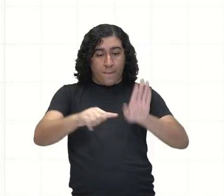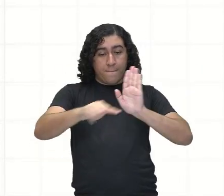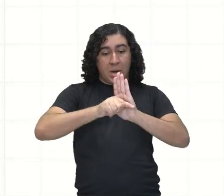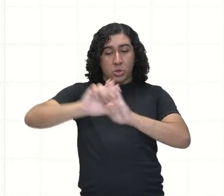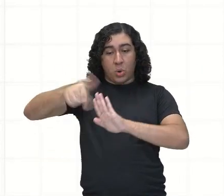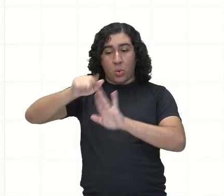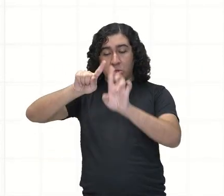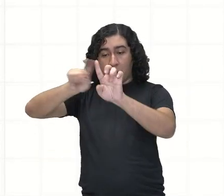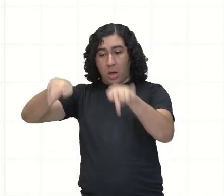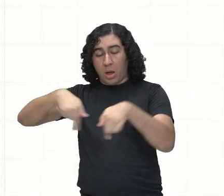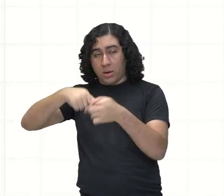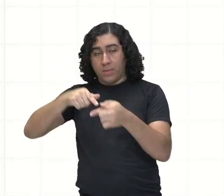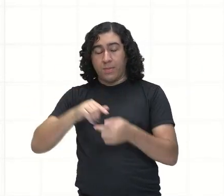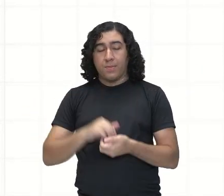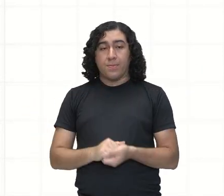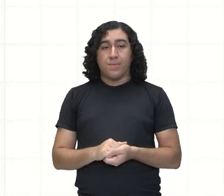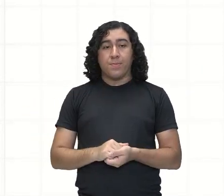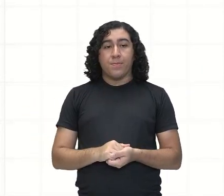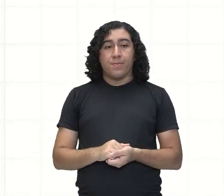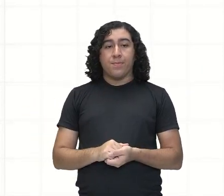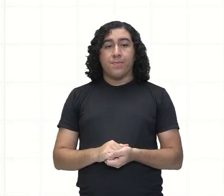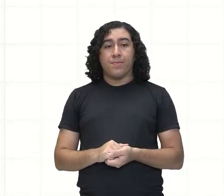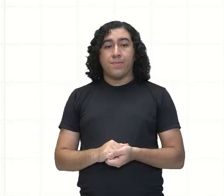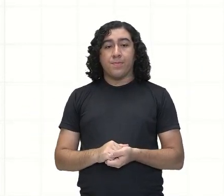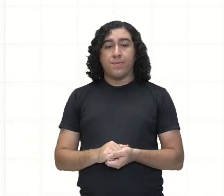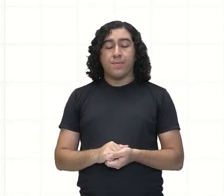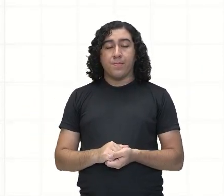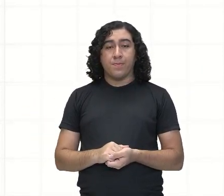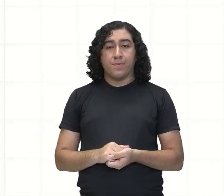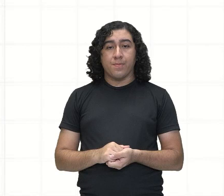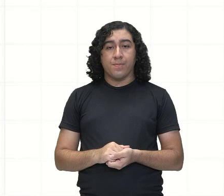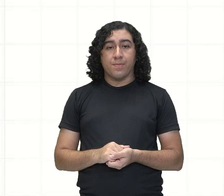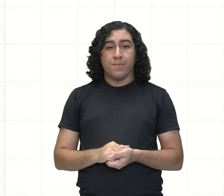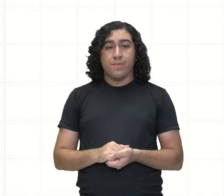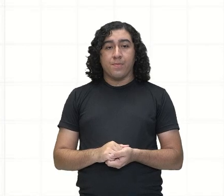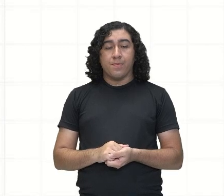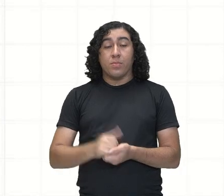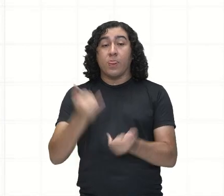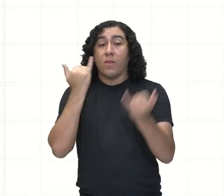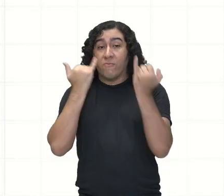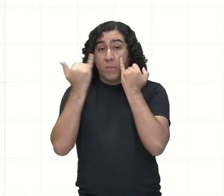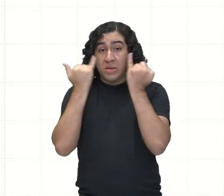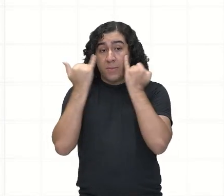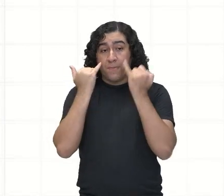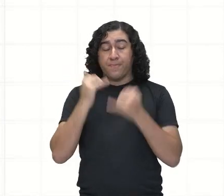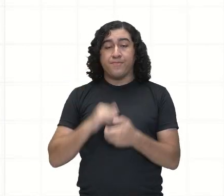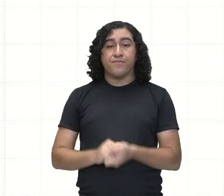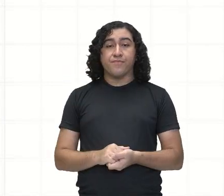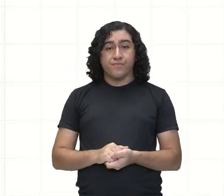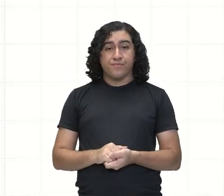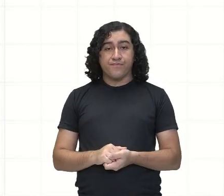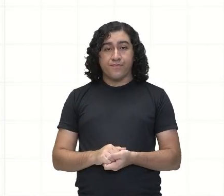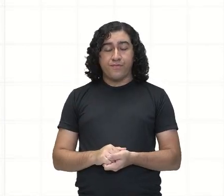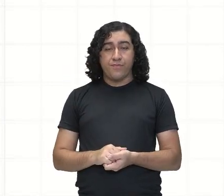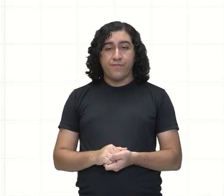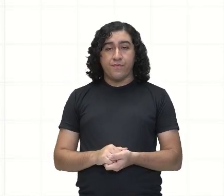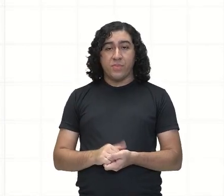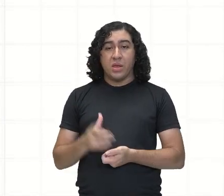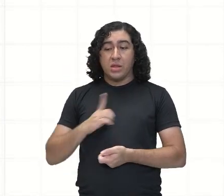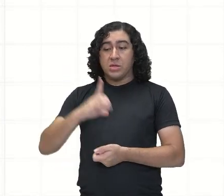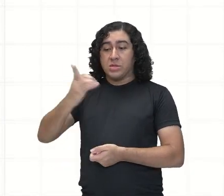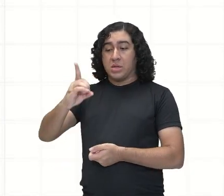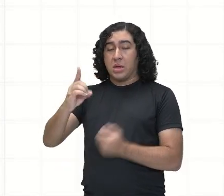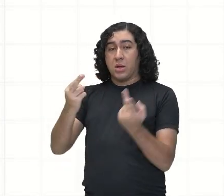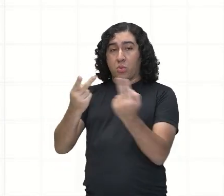colocar isso agora em números. Dados do problema. Então, nós temos diâmetro do carrossel